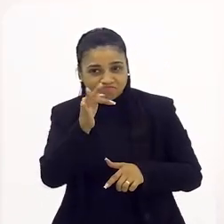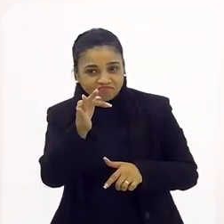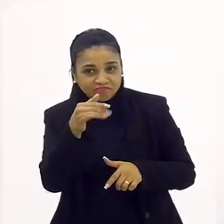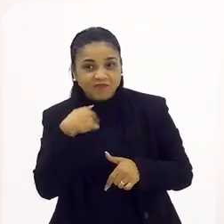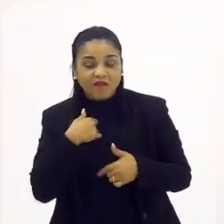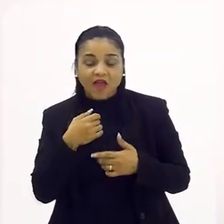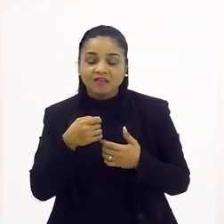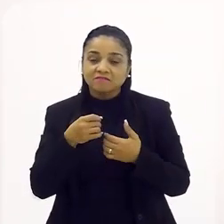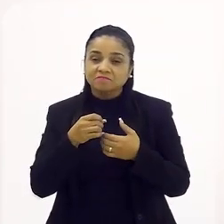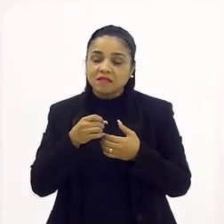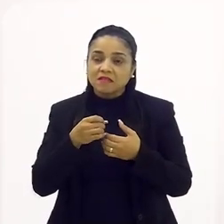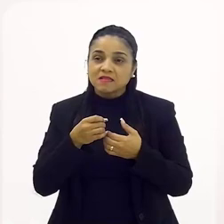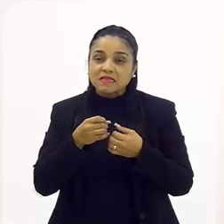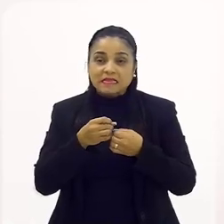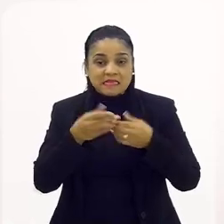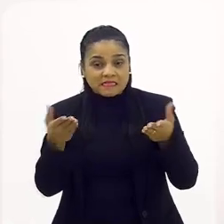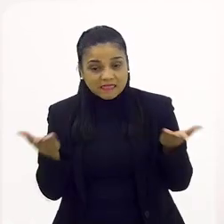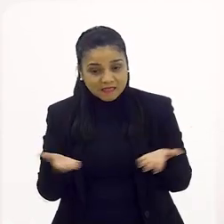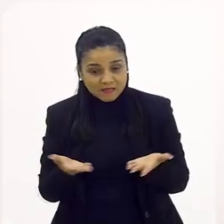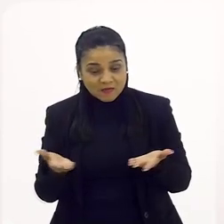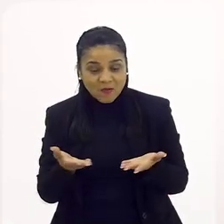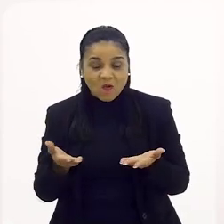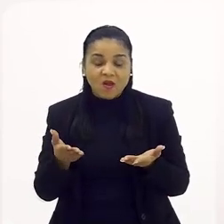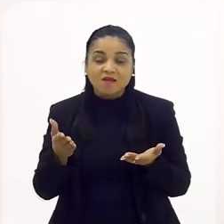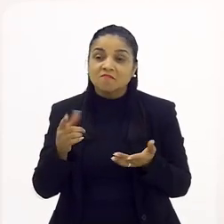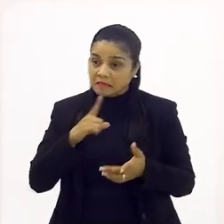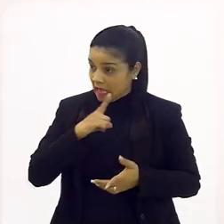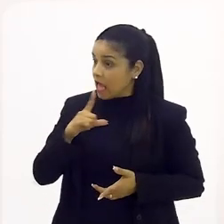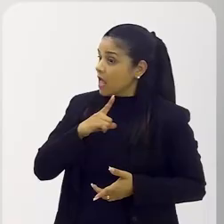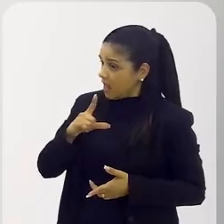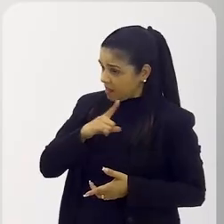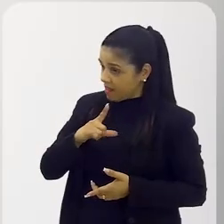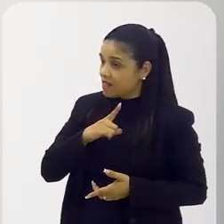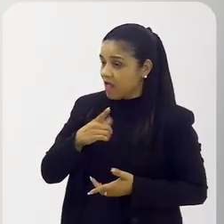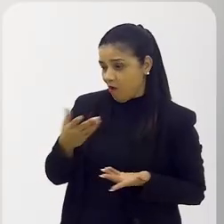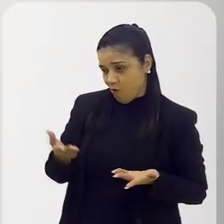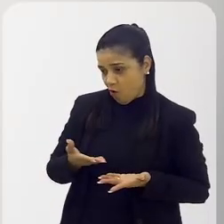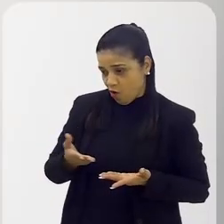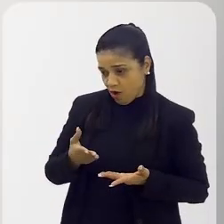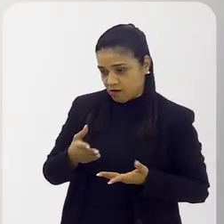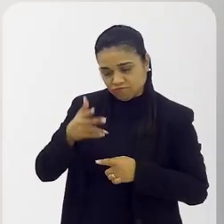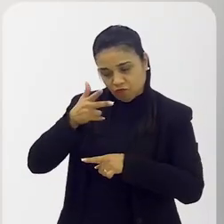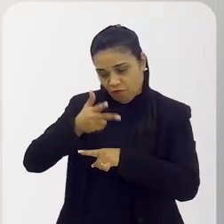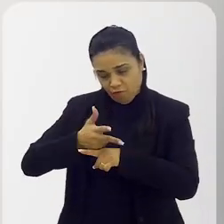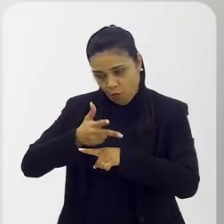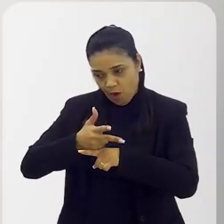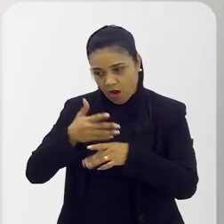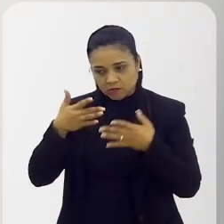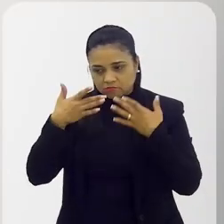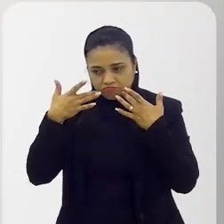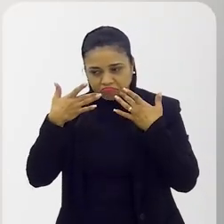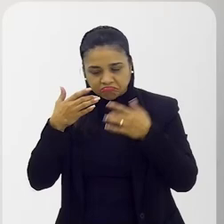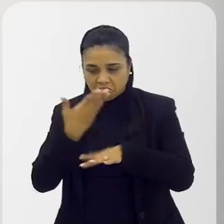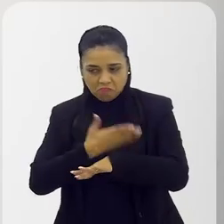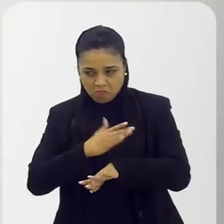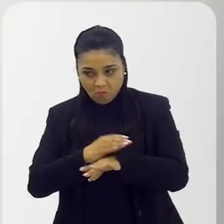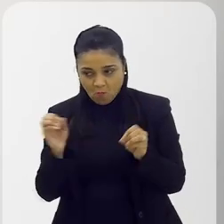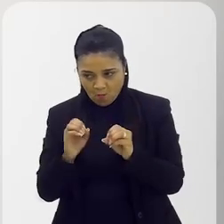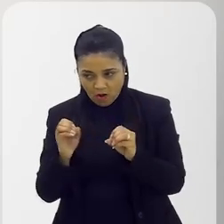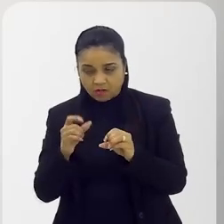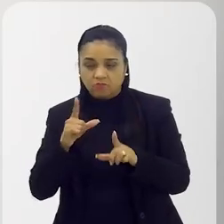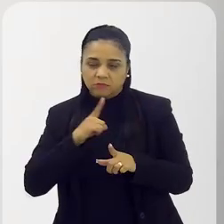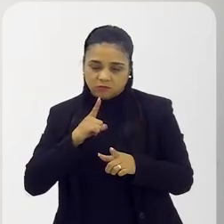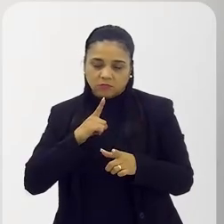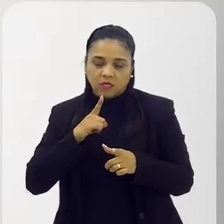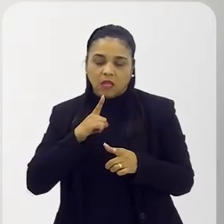Está fazendo alguma coisa? Vai lançar alguma coisa? Eu tenho, tem algumas coisas assim, agora não, agora não estou filmando nem ensaiando nada,